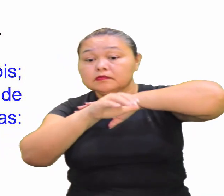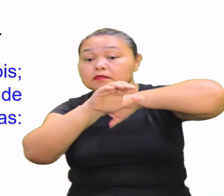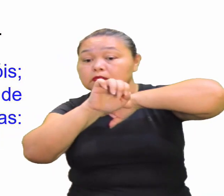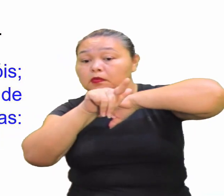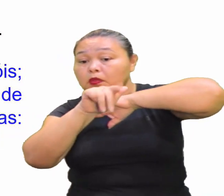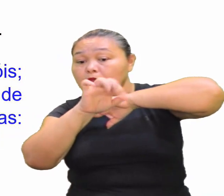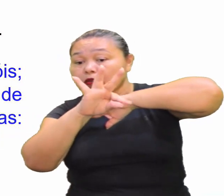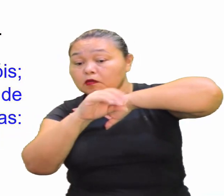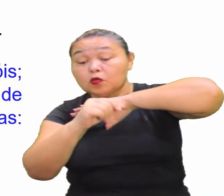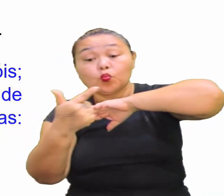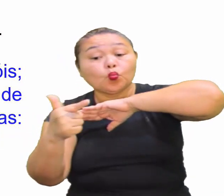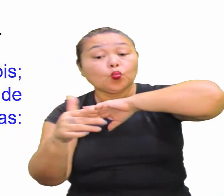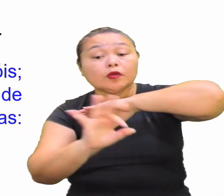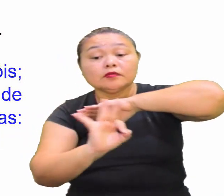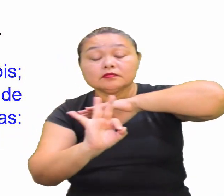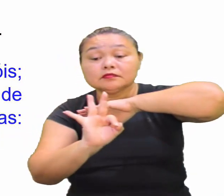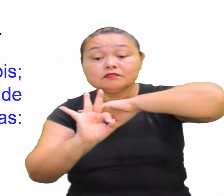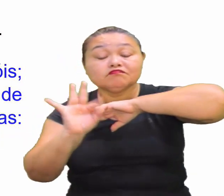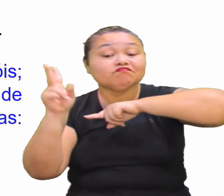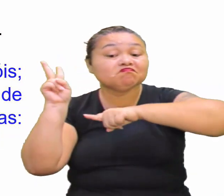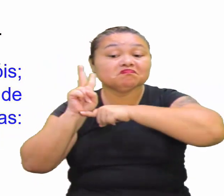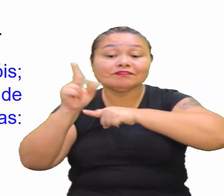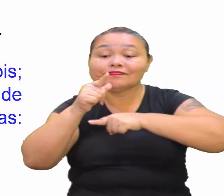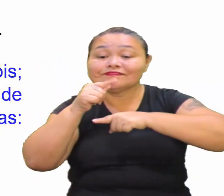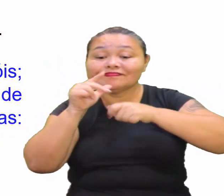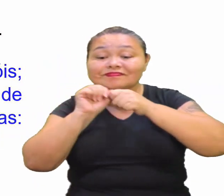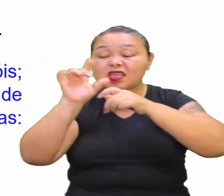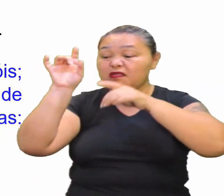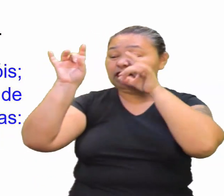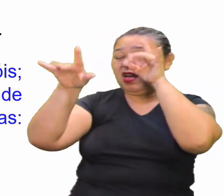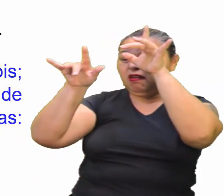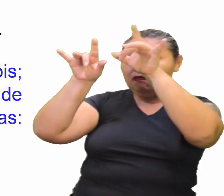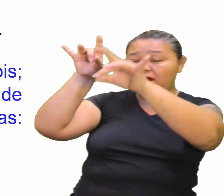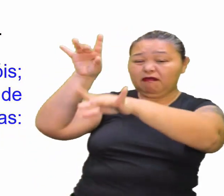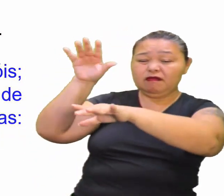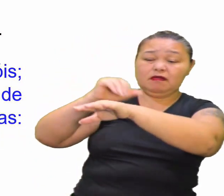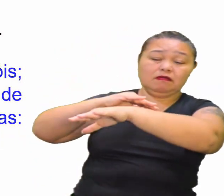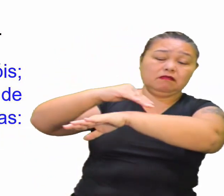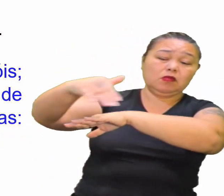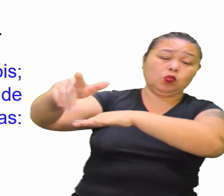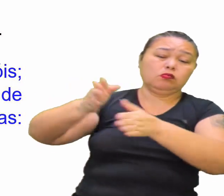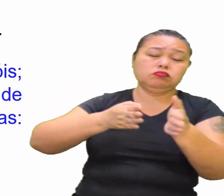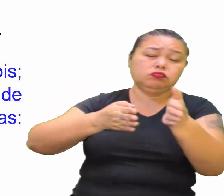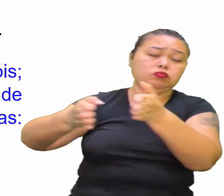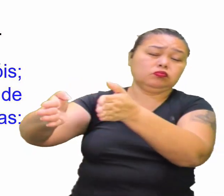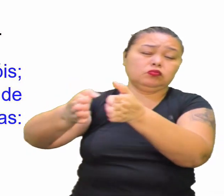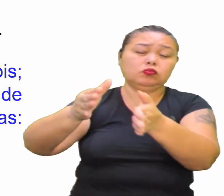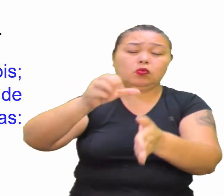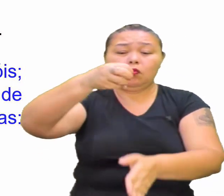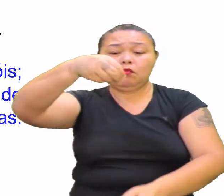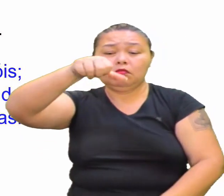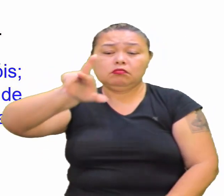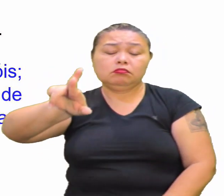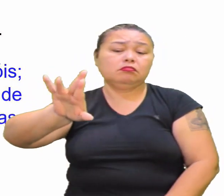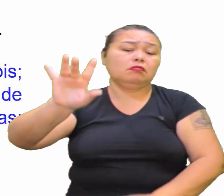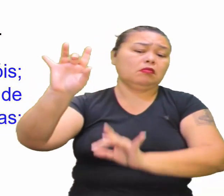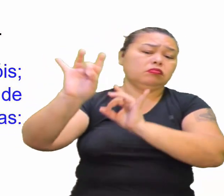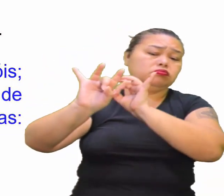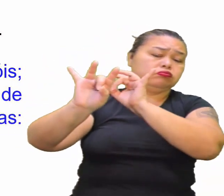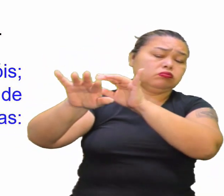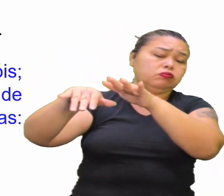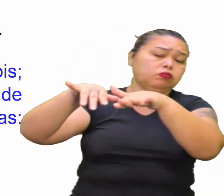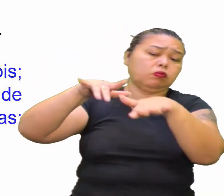Que não tem Um tratamento E é jogado assim Em leitos de rio No oceanos Tudo isso